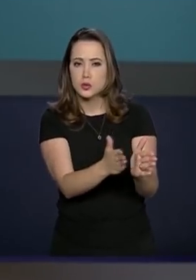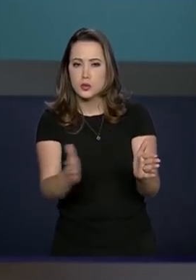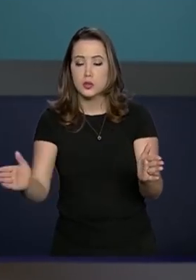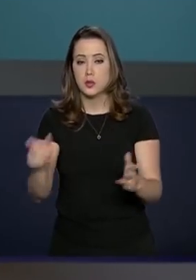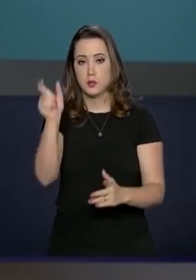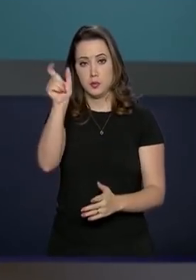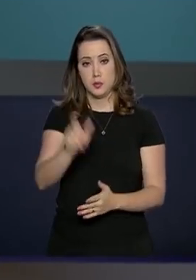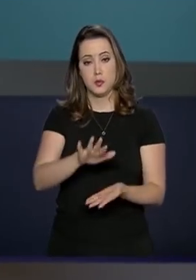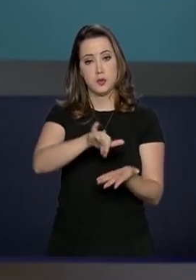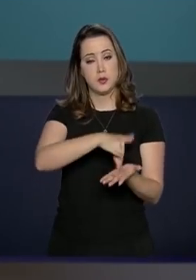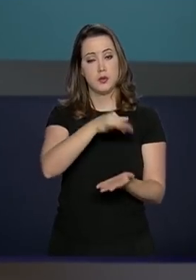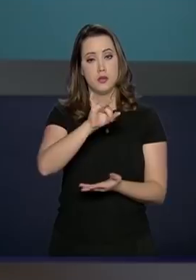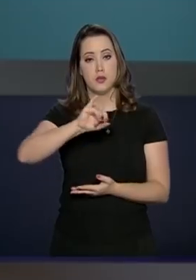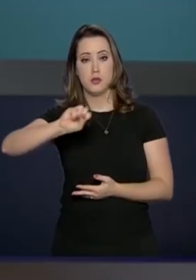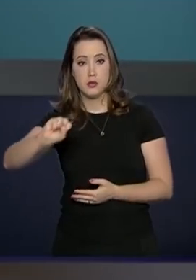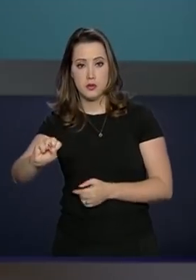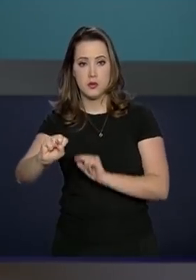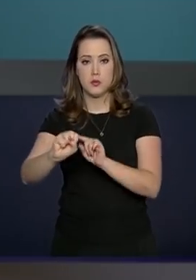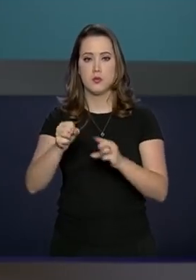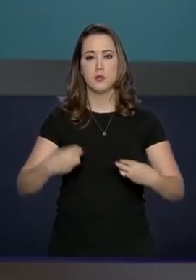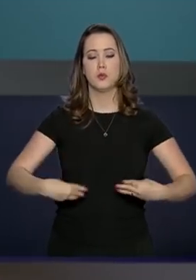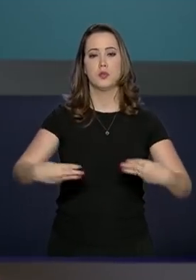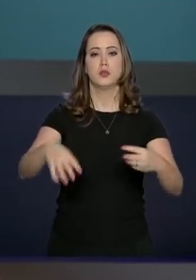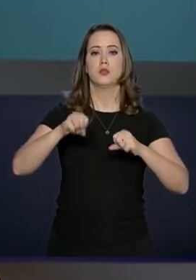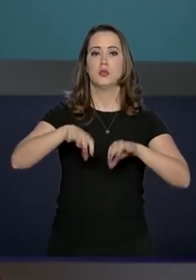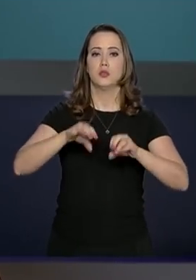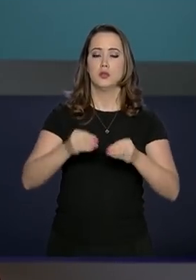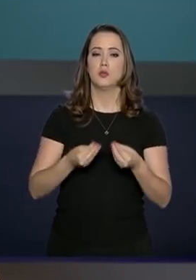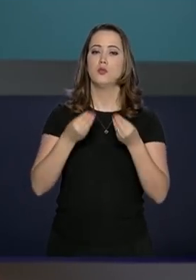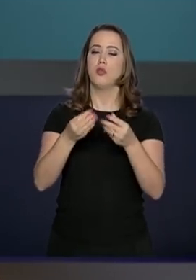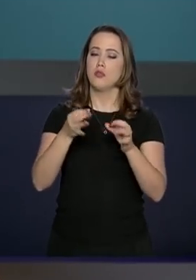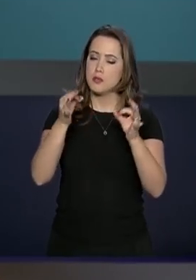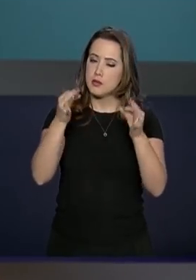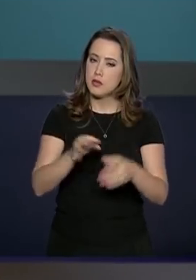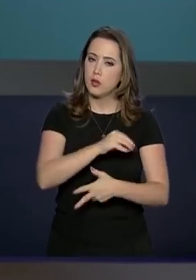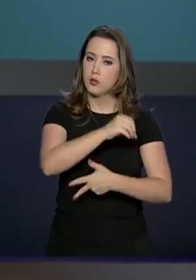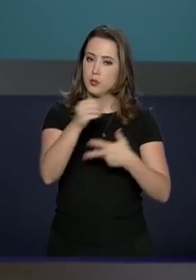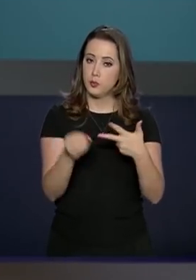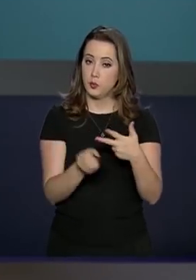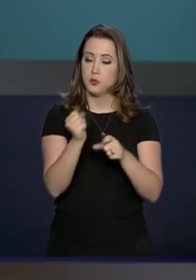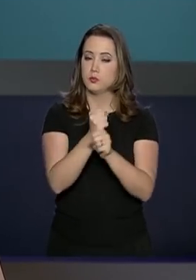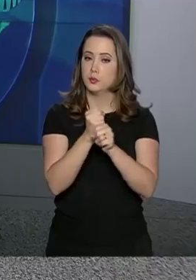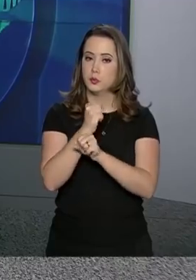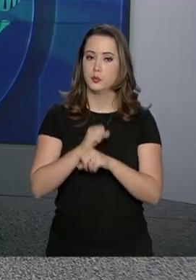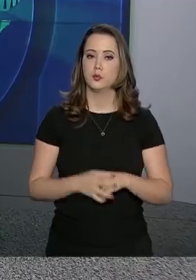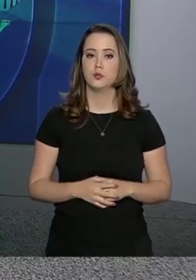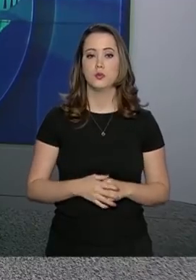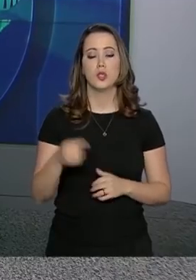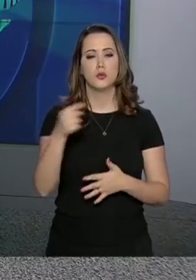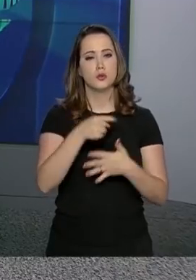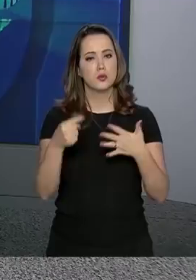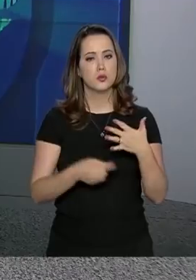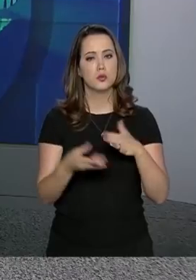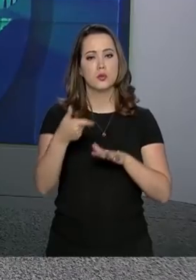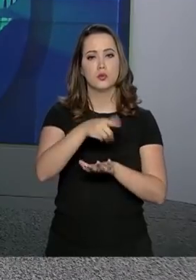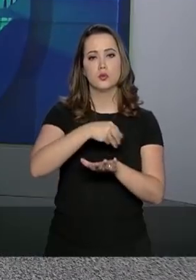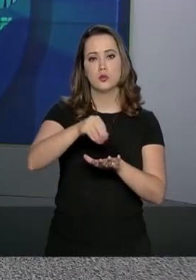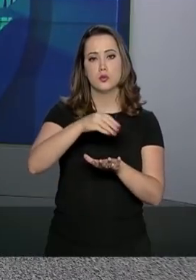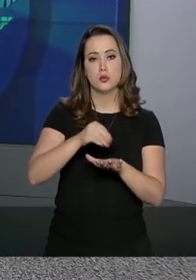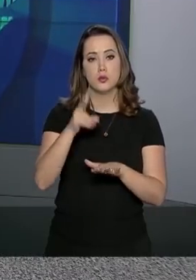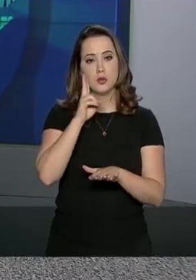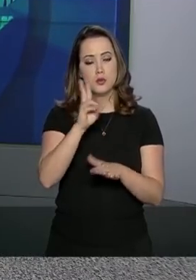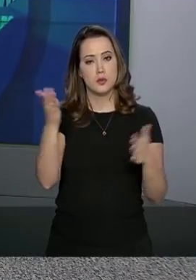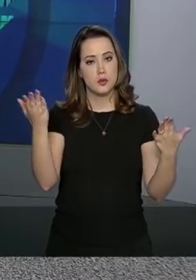se inscreverem no FIES e Ministério da Educação garante realização do Enem este ano. Essas e outras notícias você